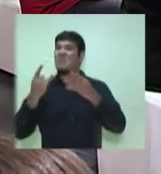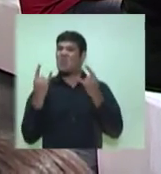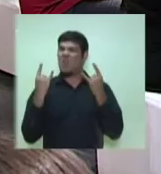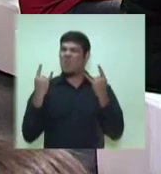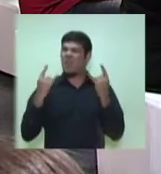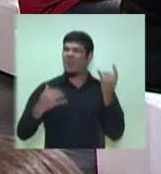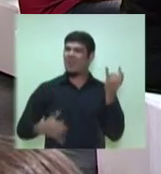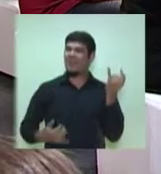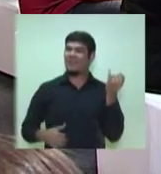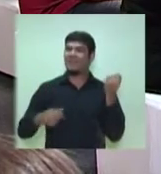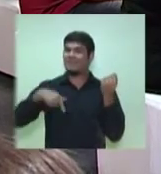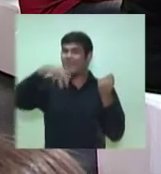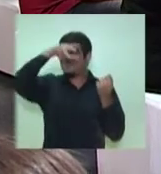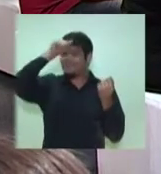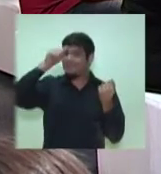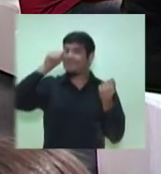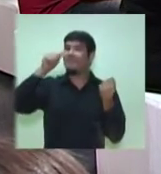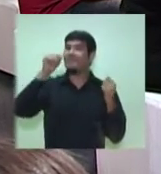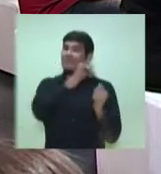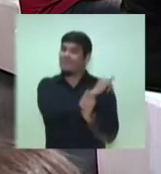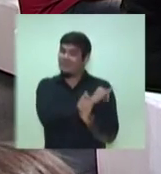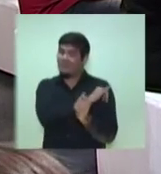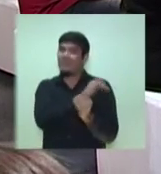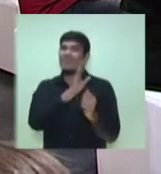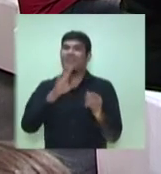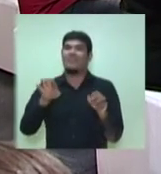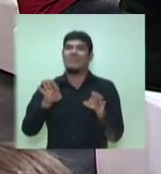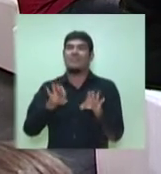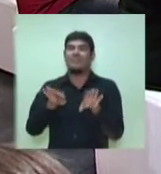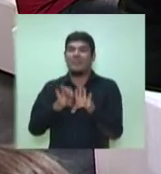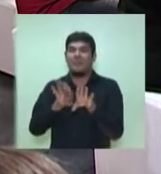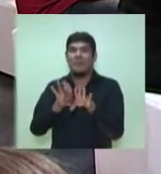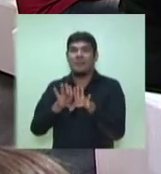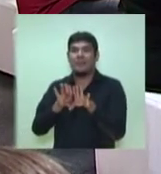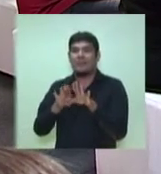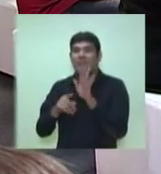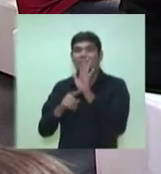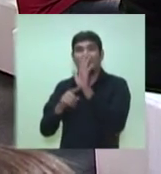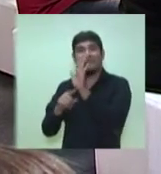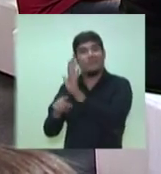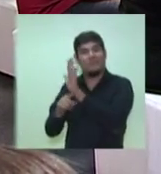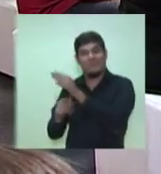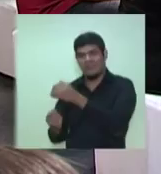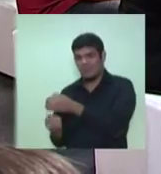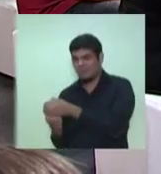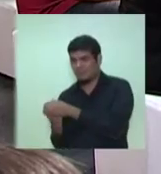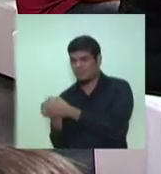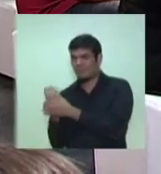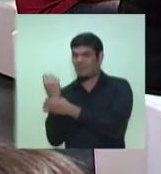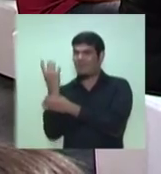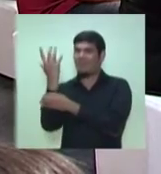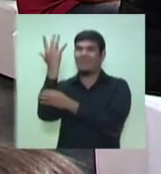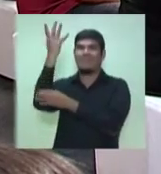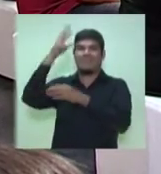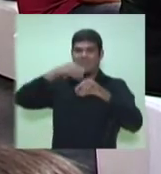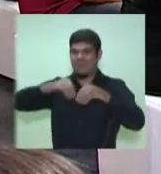tradição, com a proposta, inclusive, de plantio de um milhão de árvores pela Amazônia inteira. Isso está sendo executado.